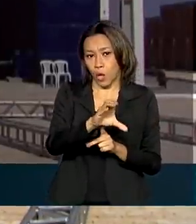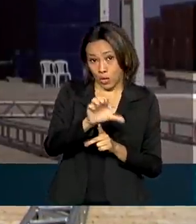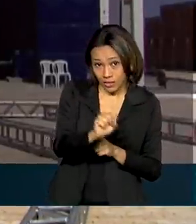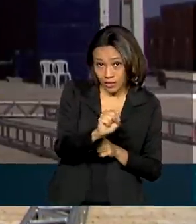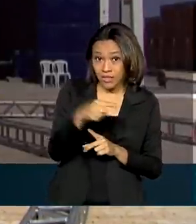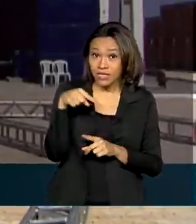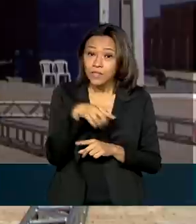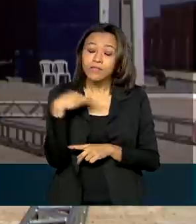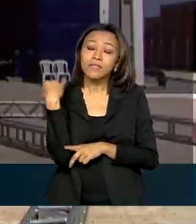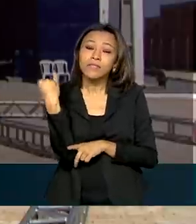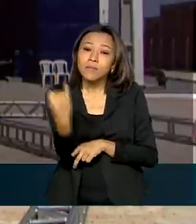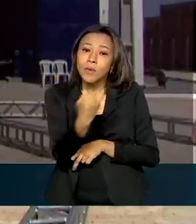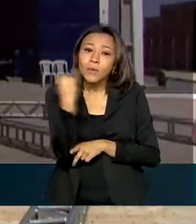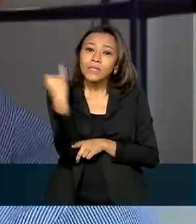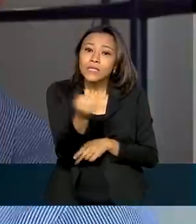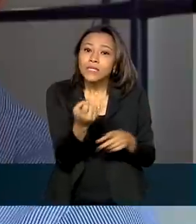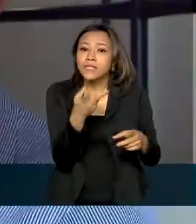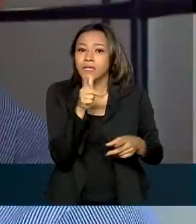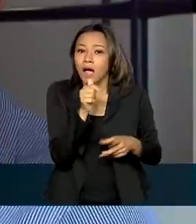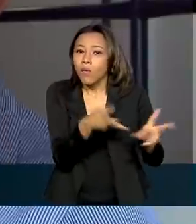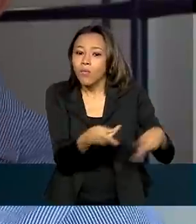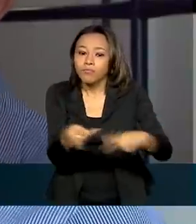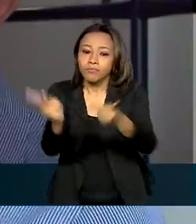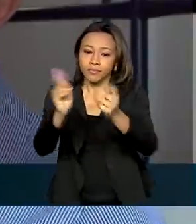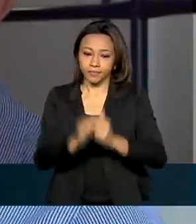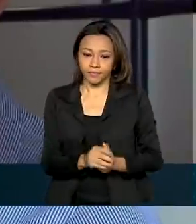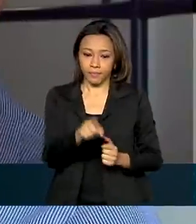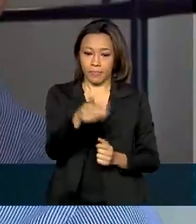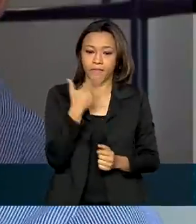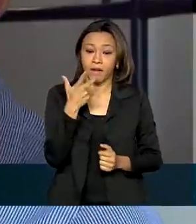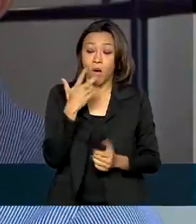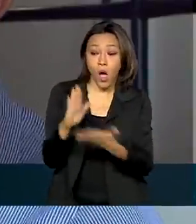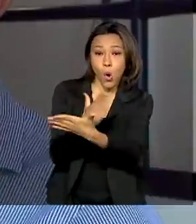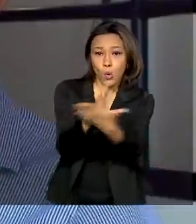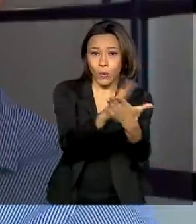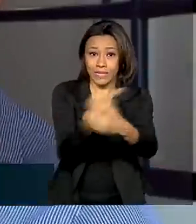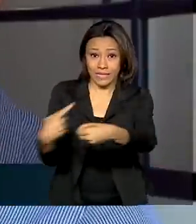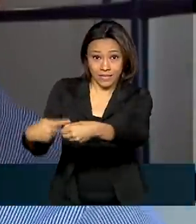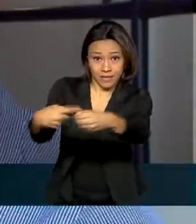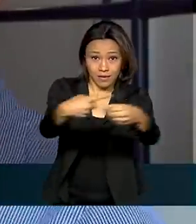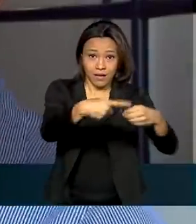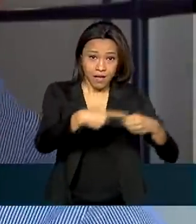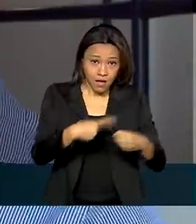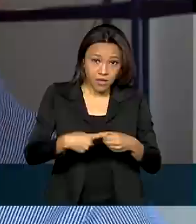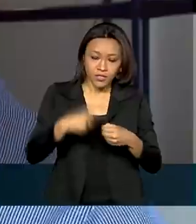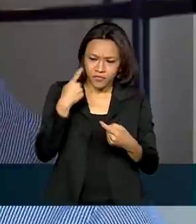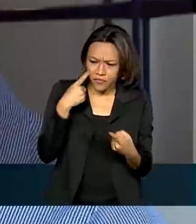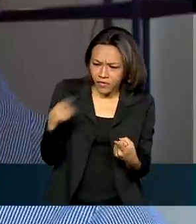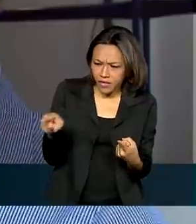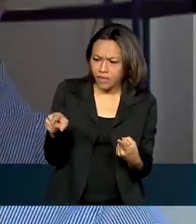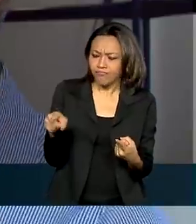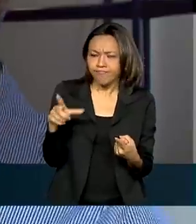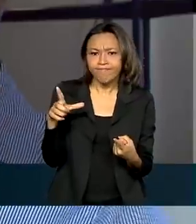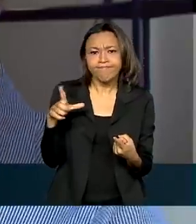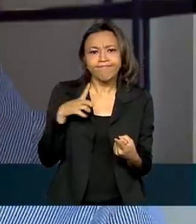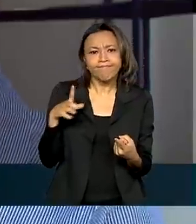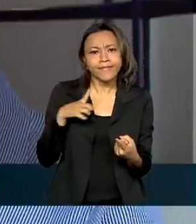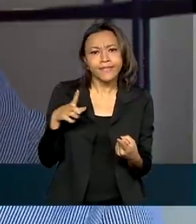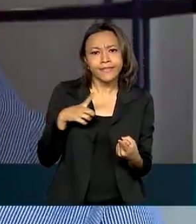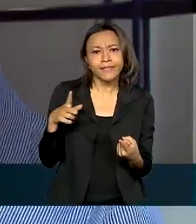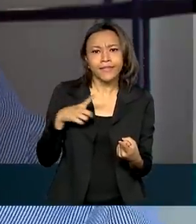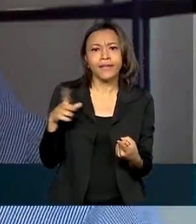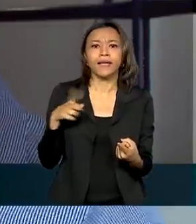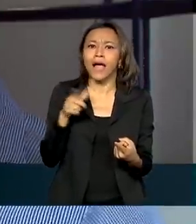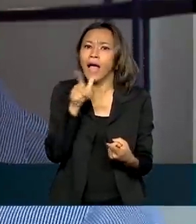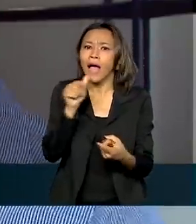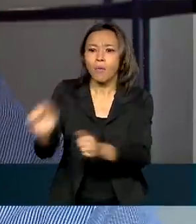população do semiárido pernambucano. Algumas cidades, nós tivemos a felicidade de ter os assuntos e ter pego recarga nesse período de chuva.